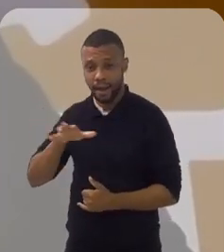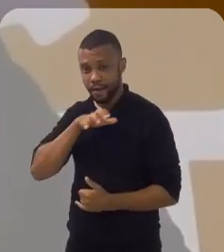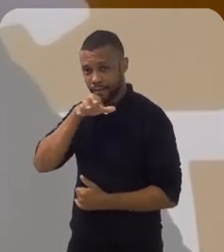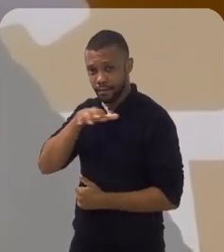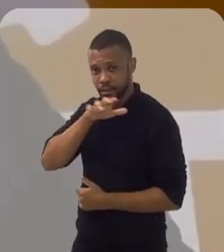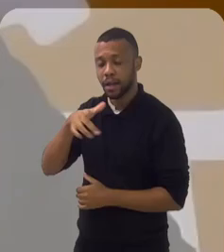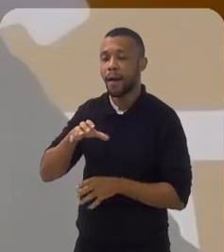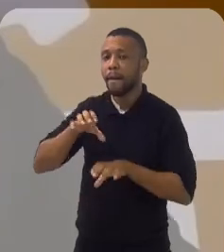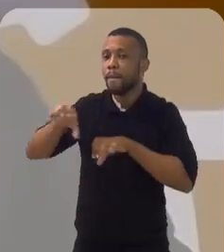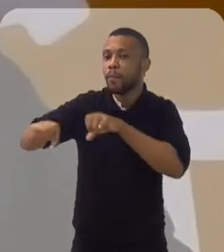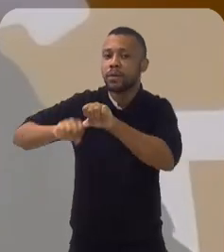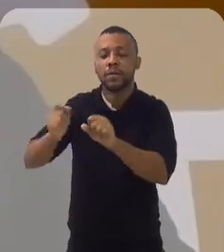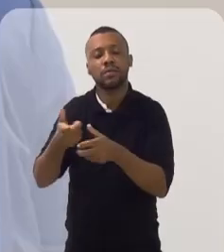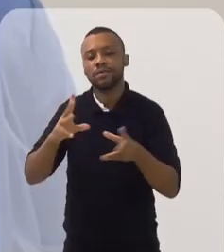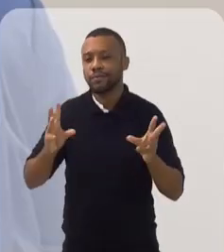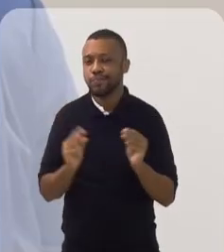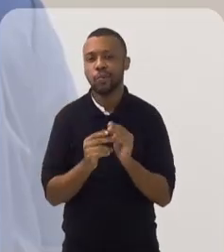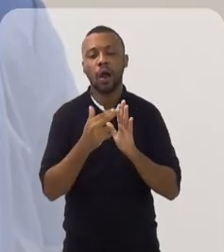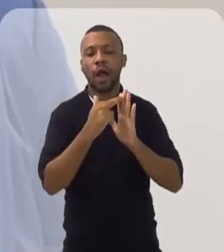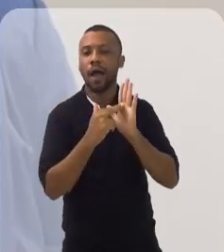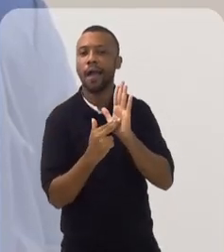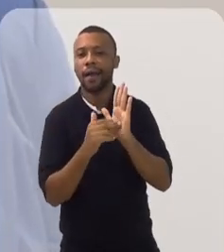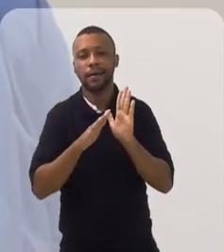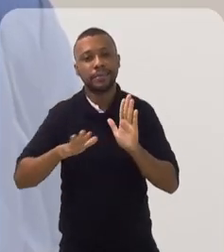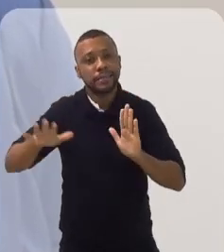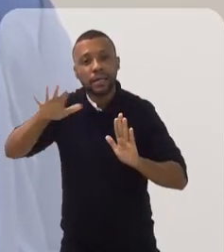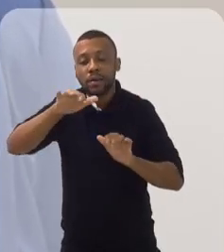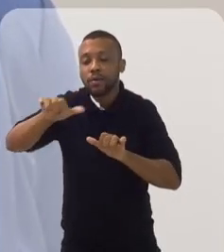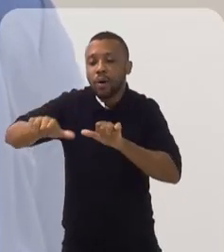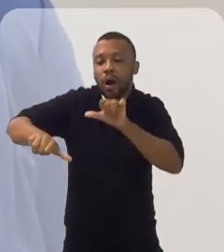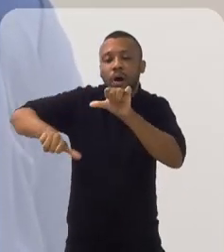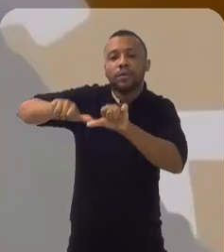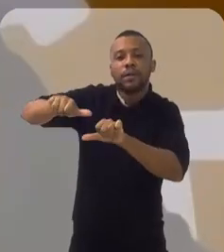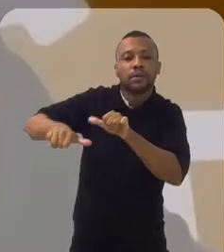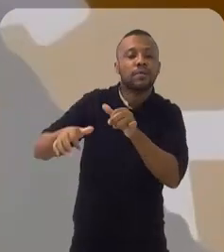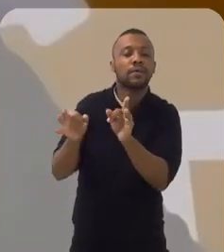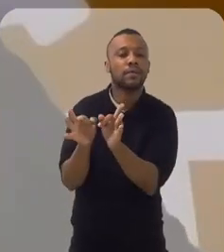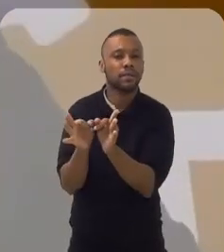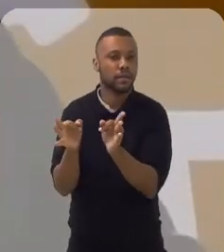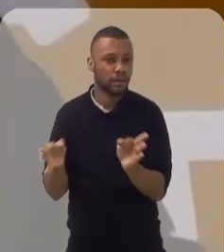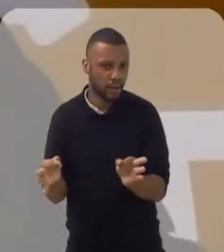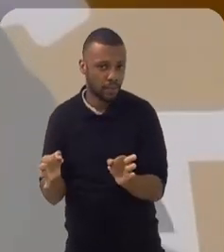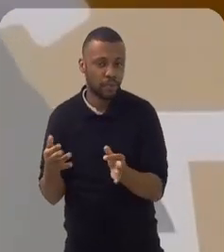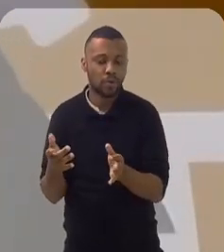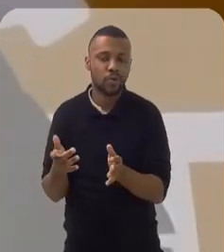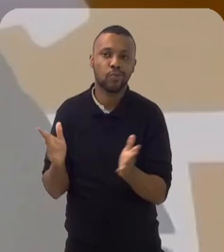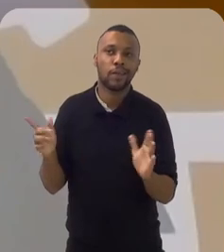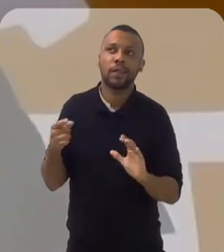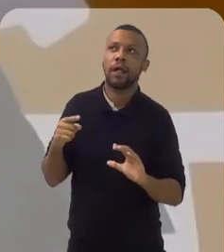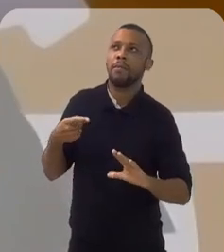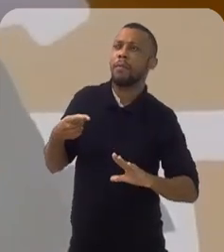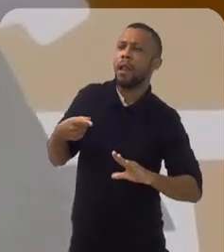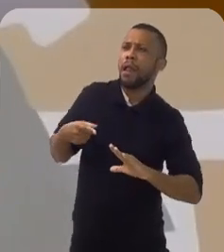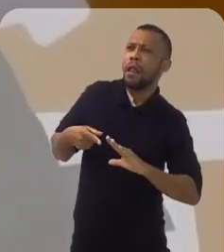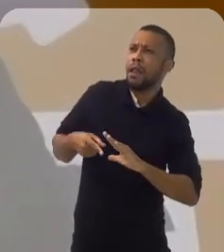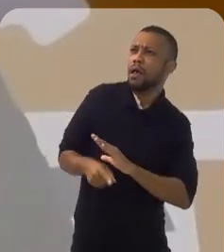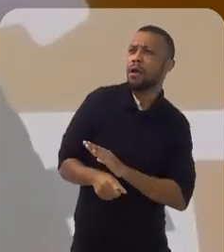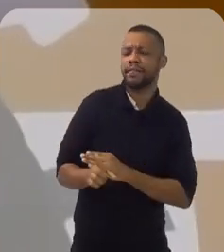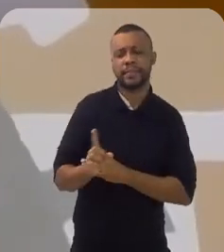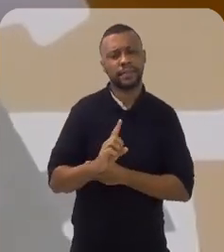buscando esse ano. Então, via de regra, são alterações simples, nada muito